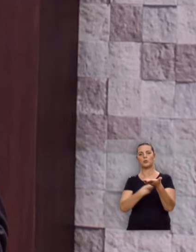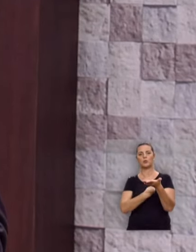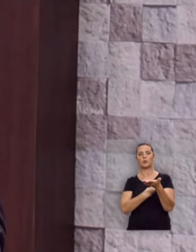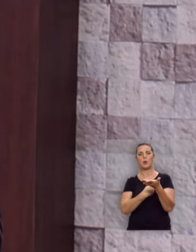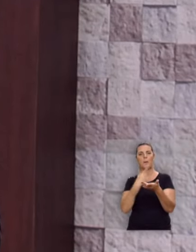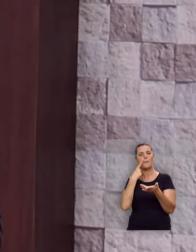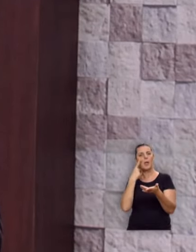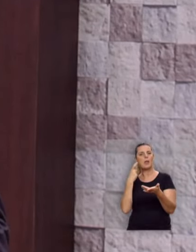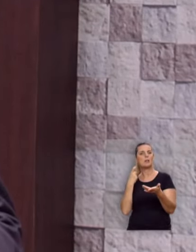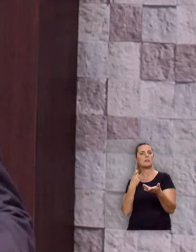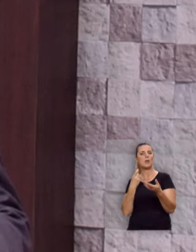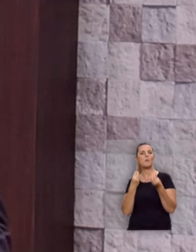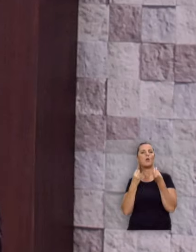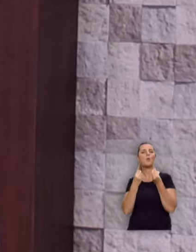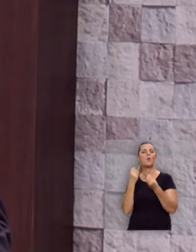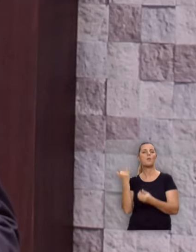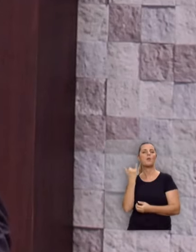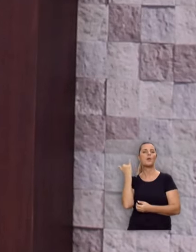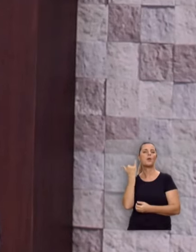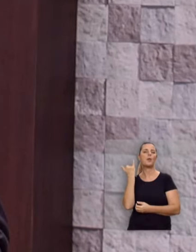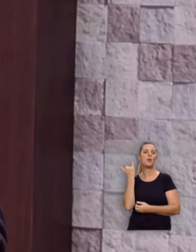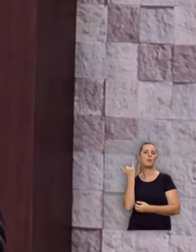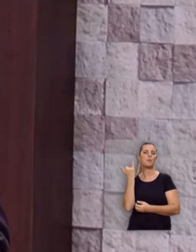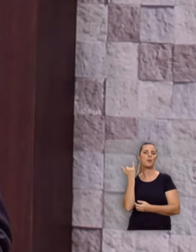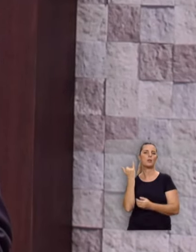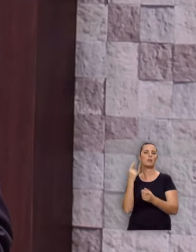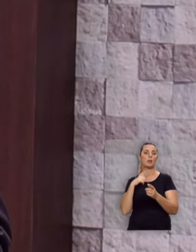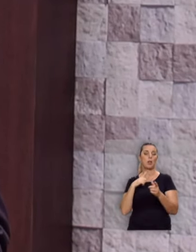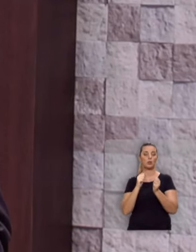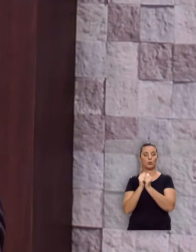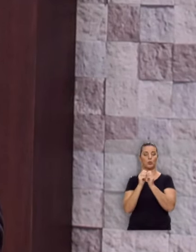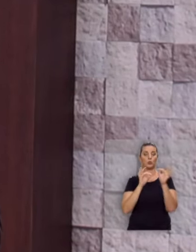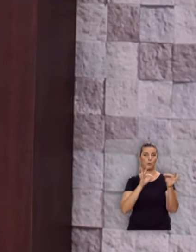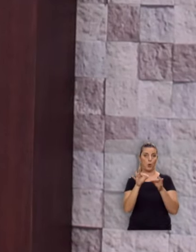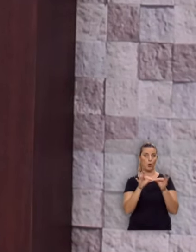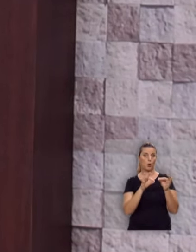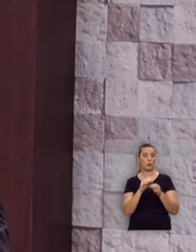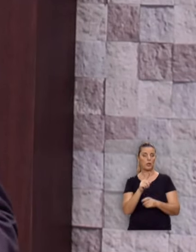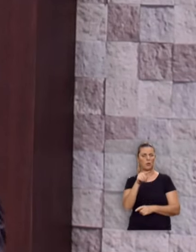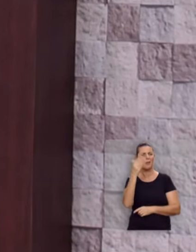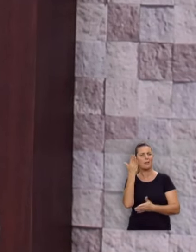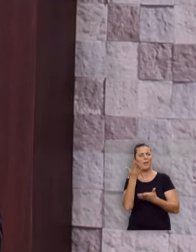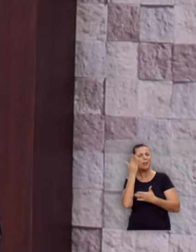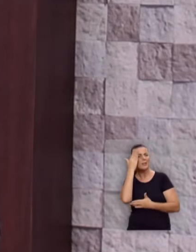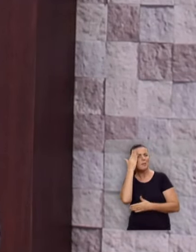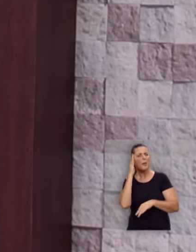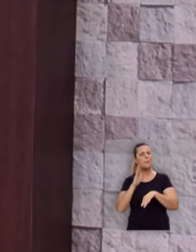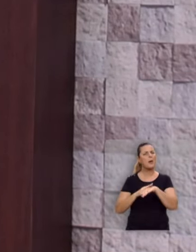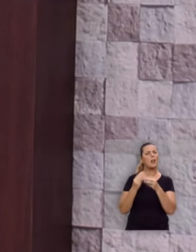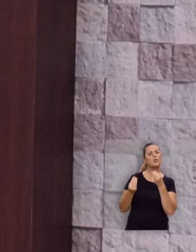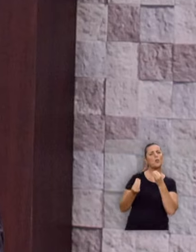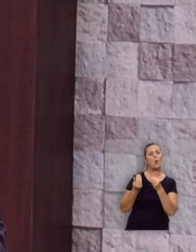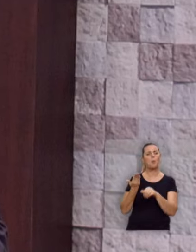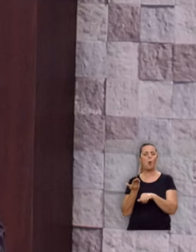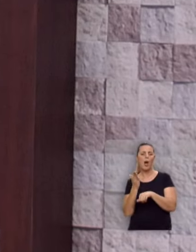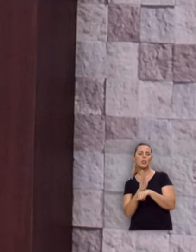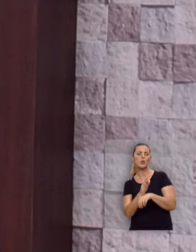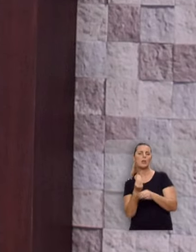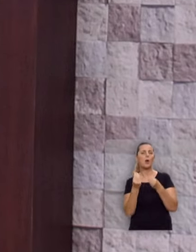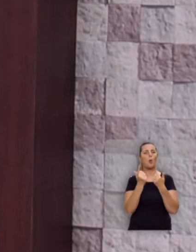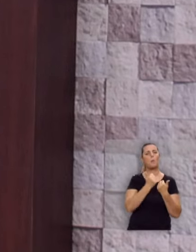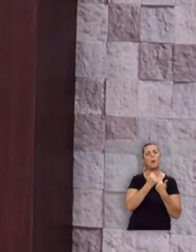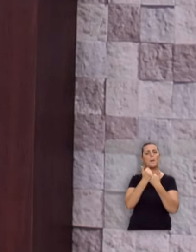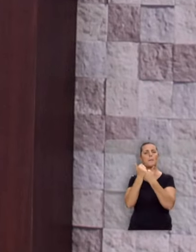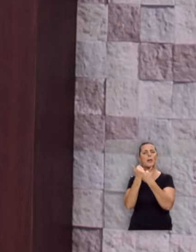a perceber o quão é importante fazer parte desse projeto. E se você quer saber um pouco mais sobre isso, como contribuir,